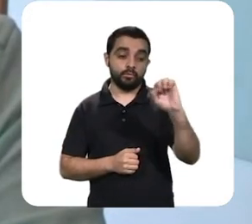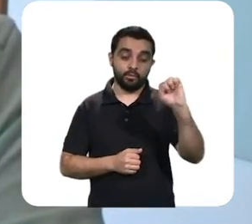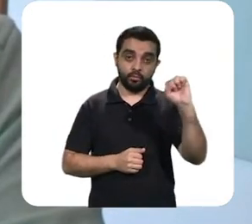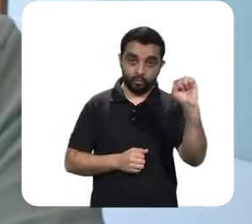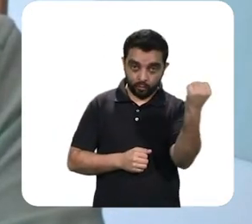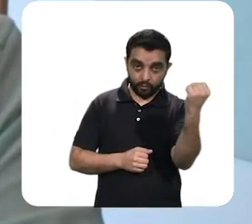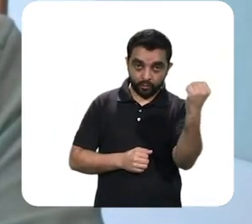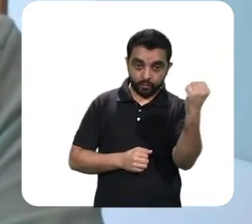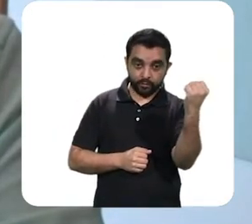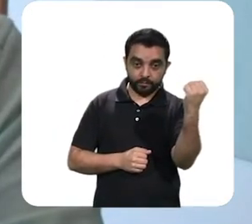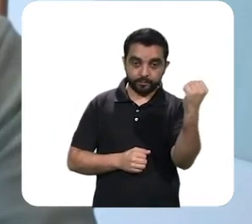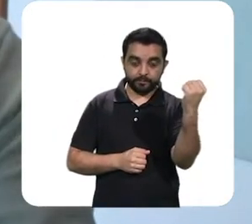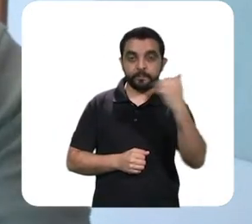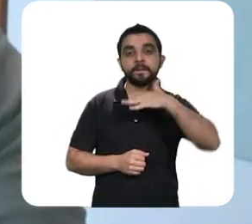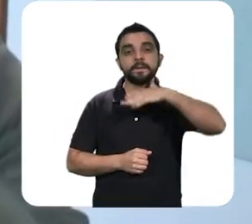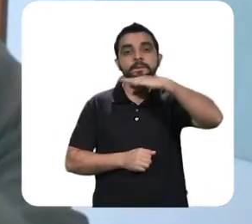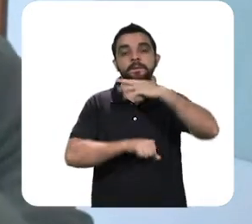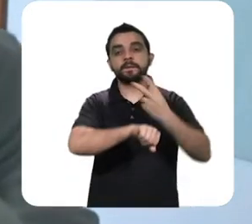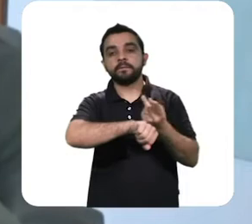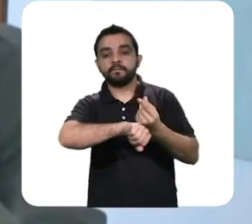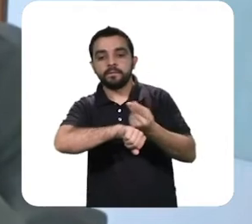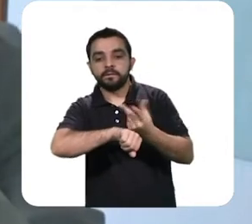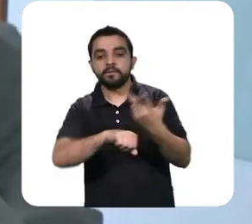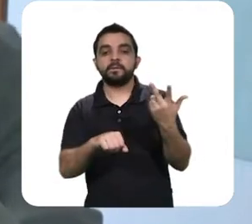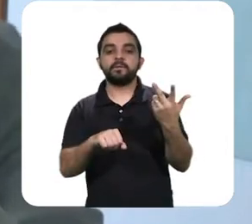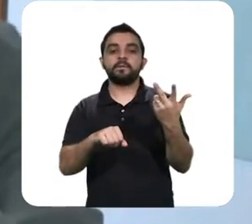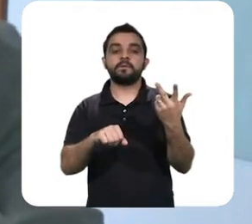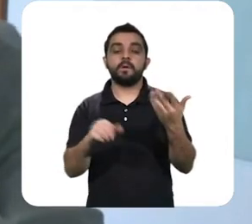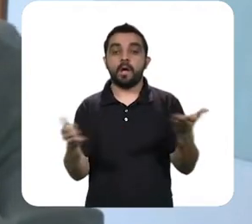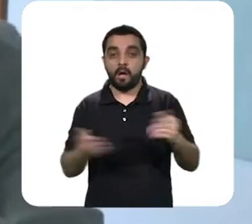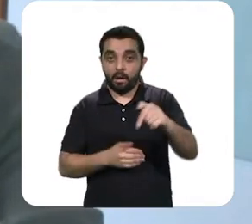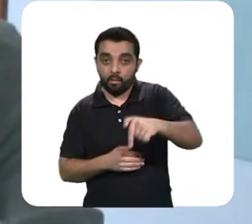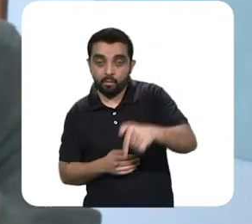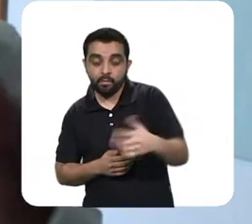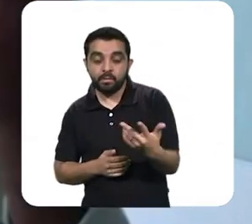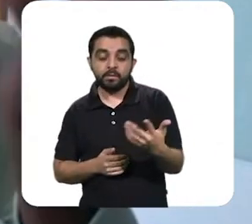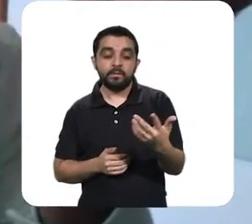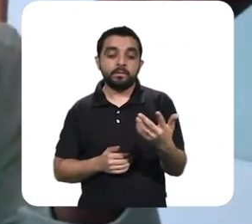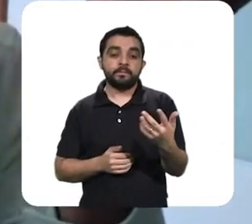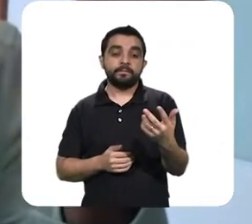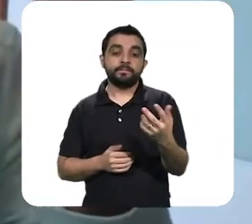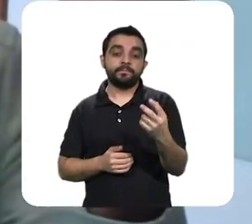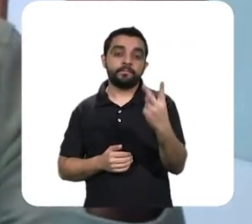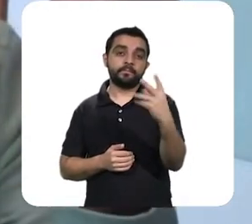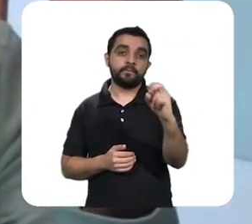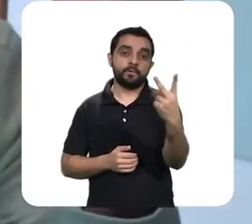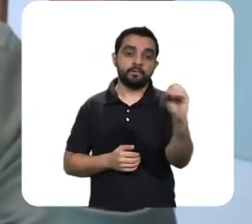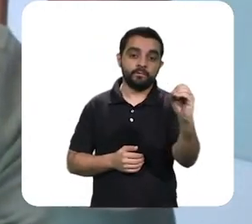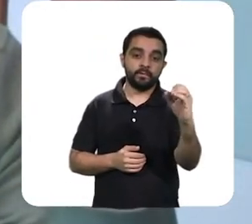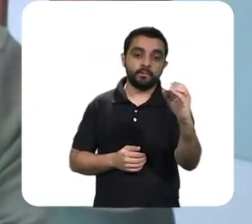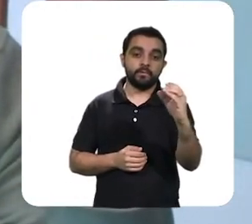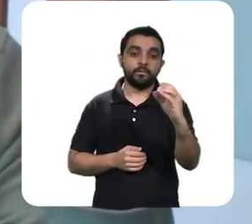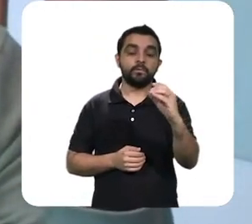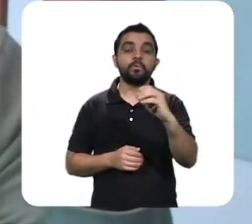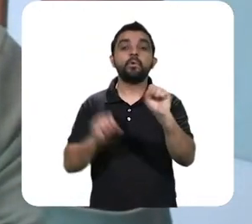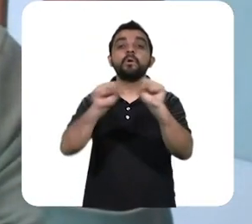a crise financeira 2008 é que agora o sistema financeiro está saudável